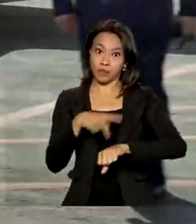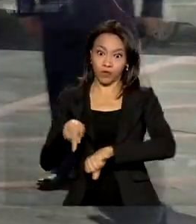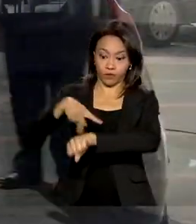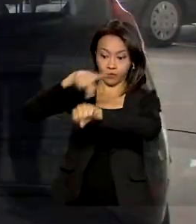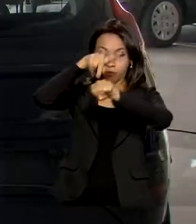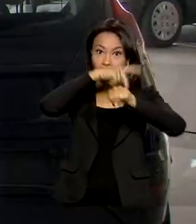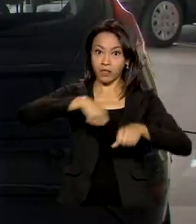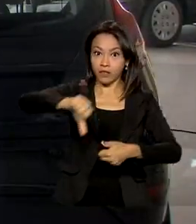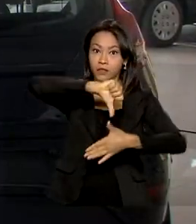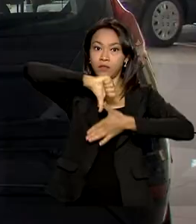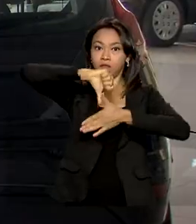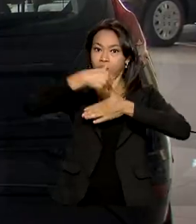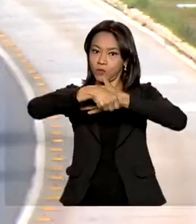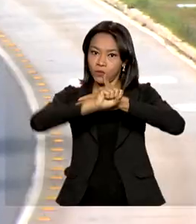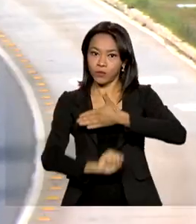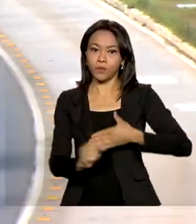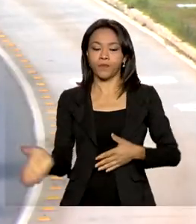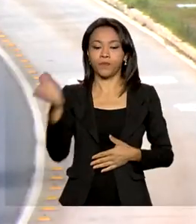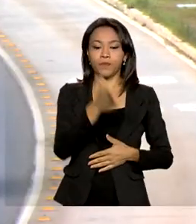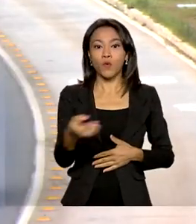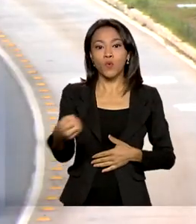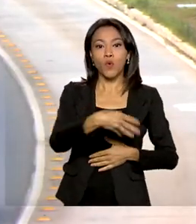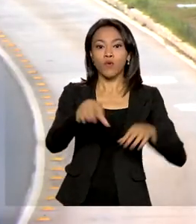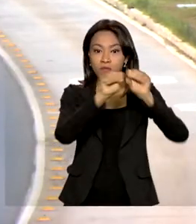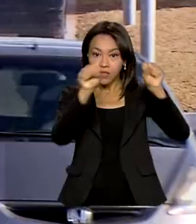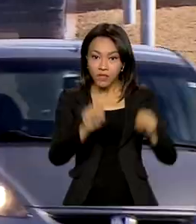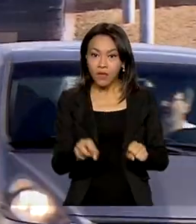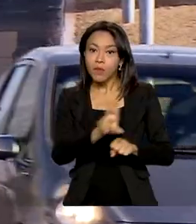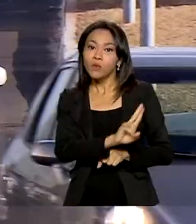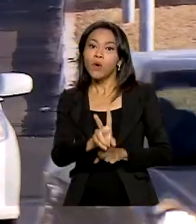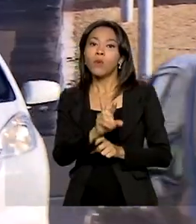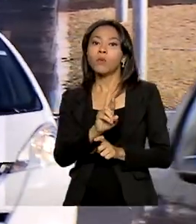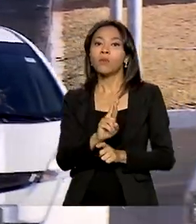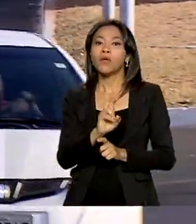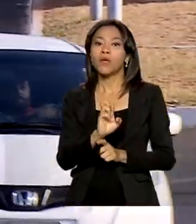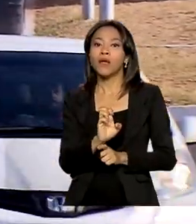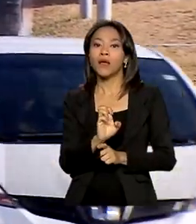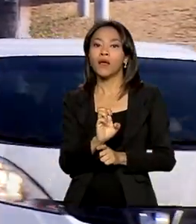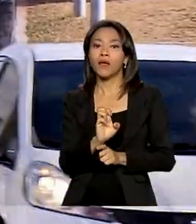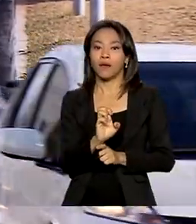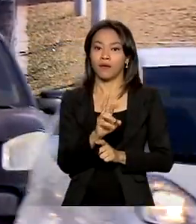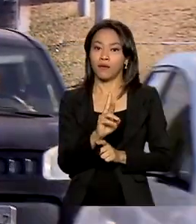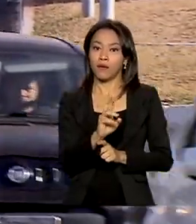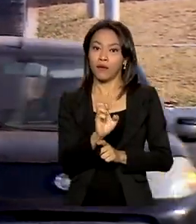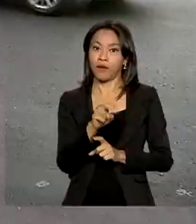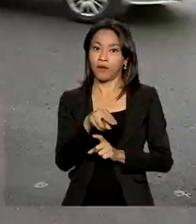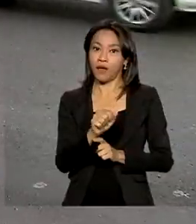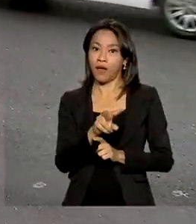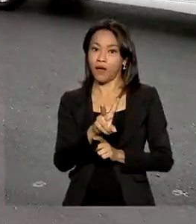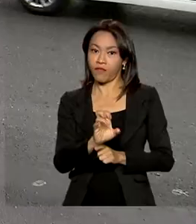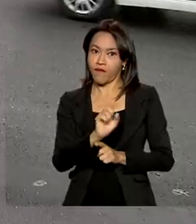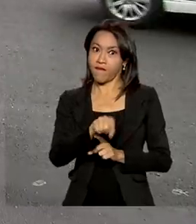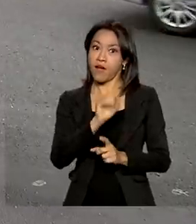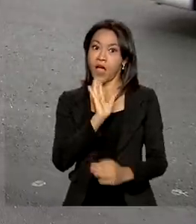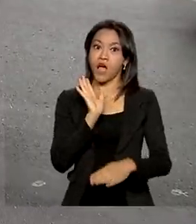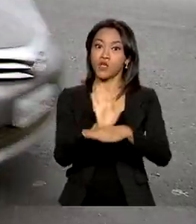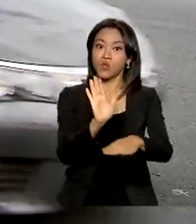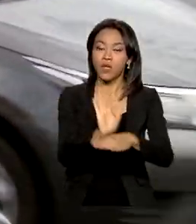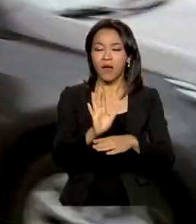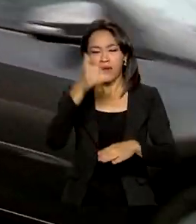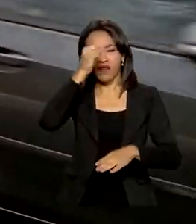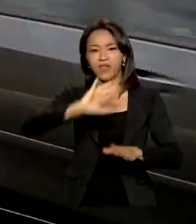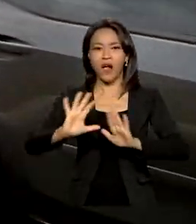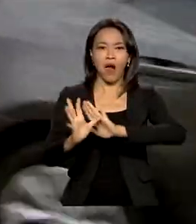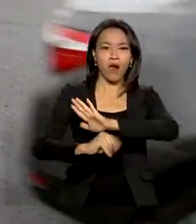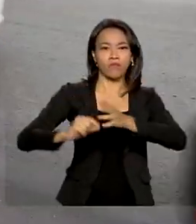Novo sistema Renave impede clonagem de veículos novos. Tecnologia vai ajudar no combate a golpes